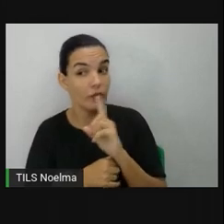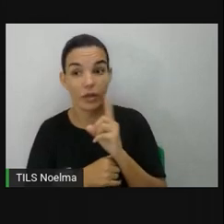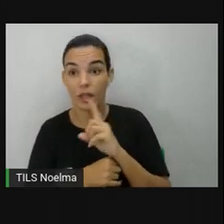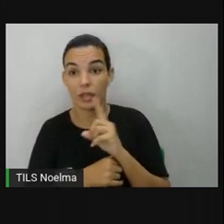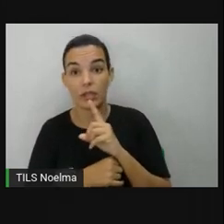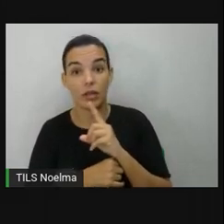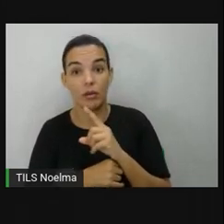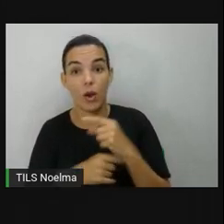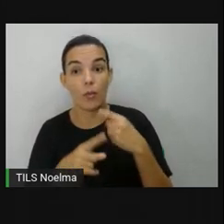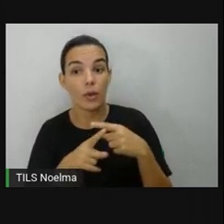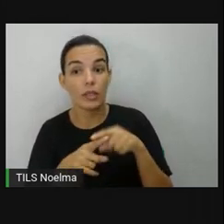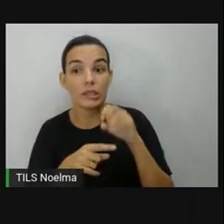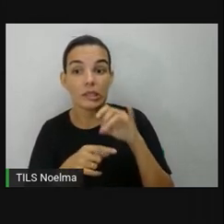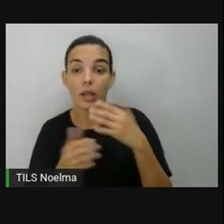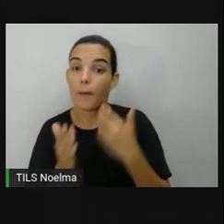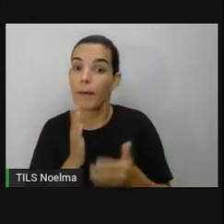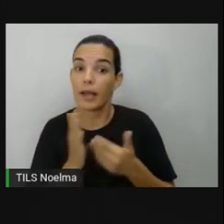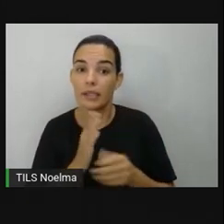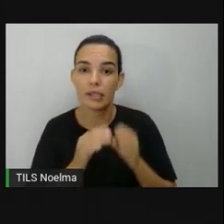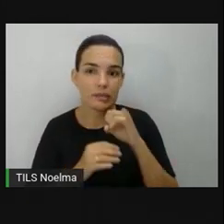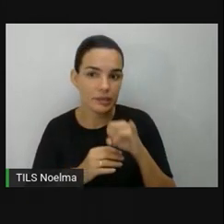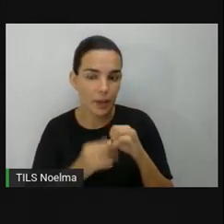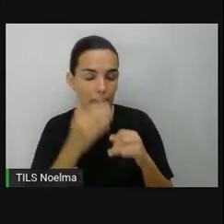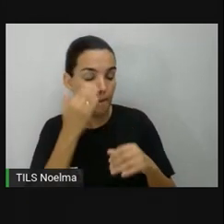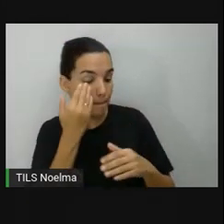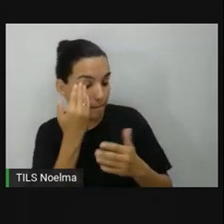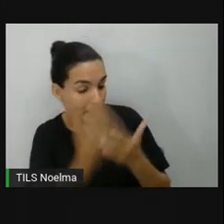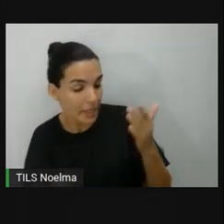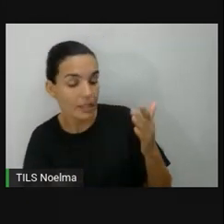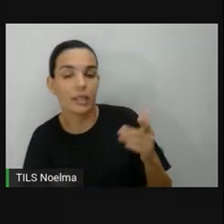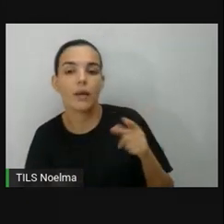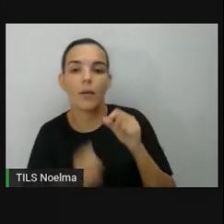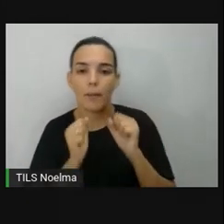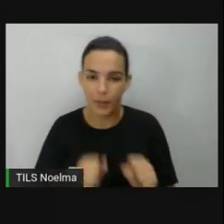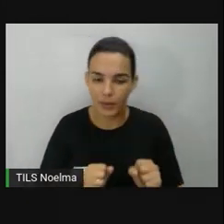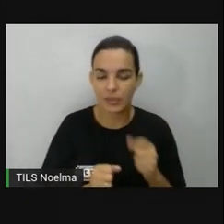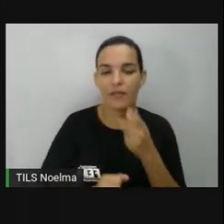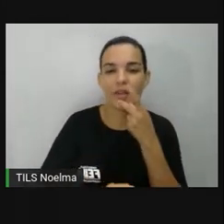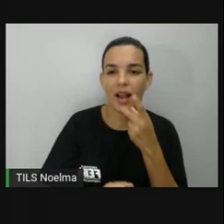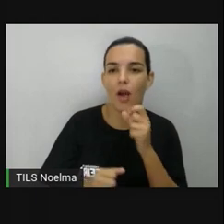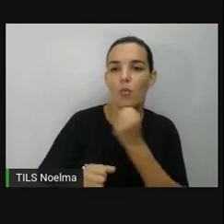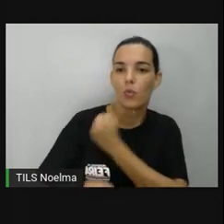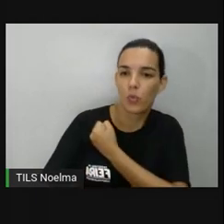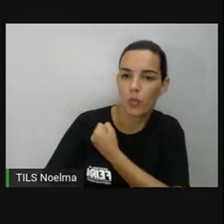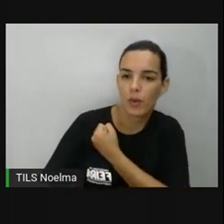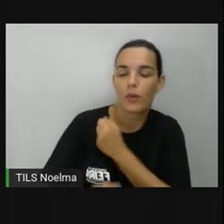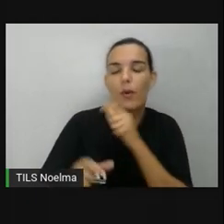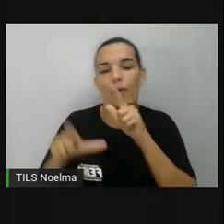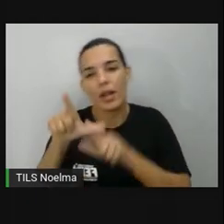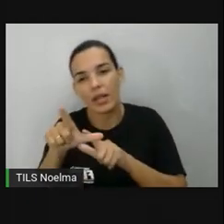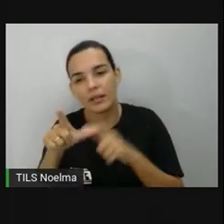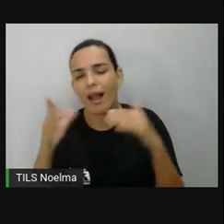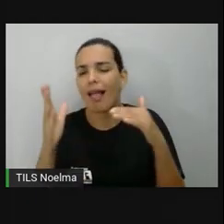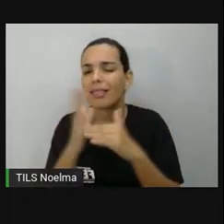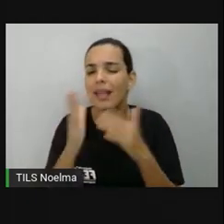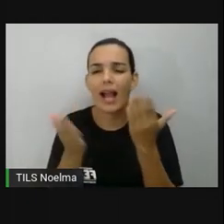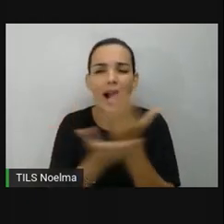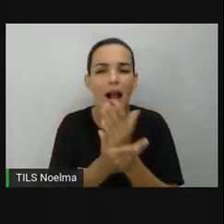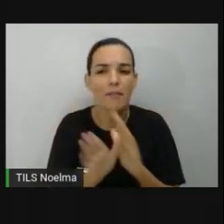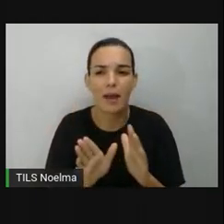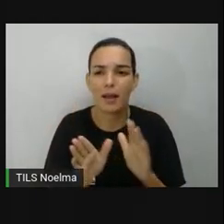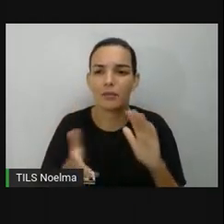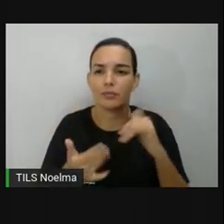seus navios. E sem olhar, o segundo jogador fala um número e uma letra, até destruir todos os navios.